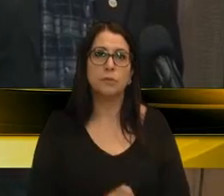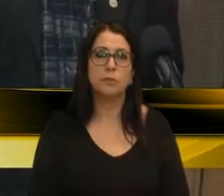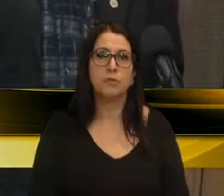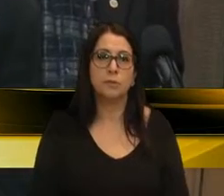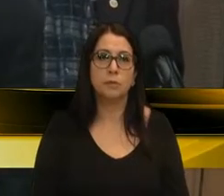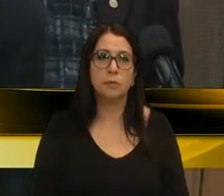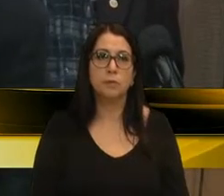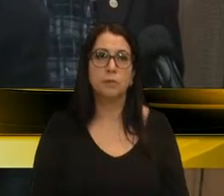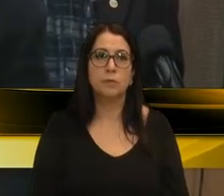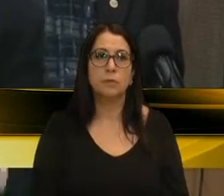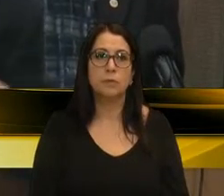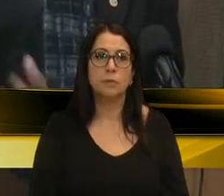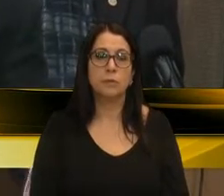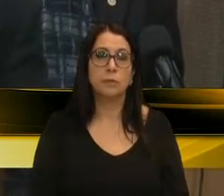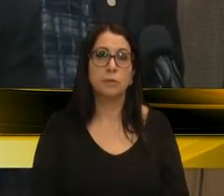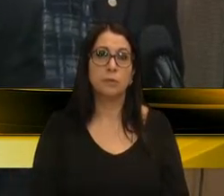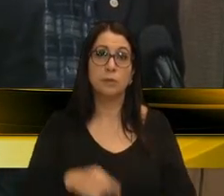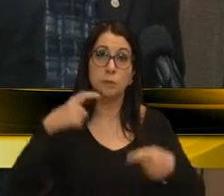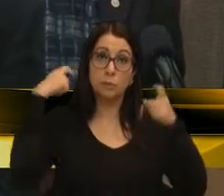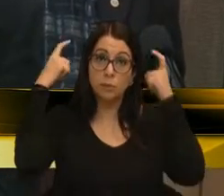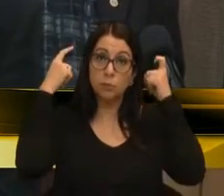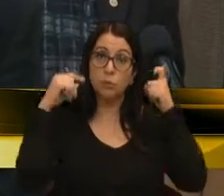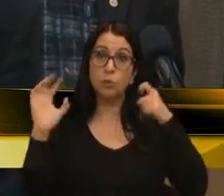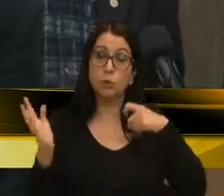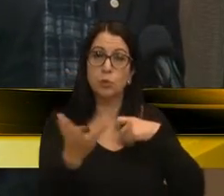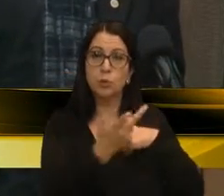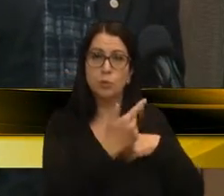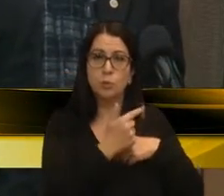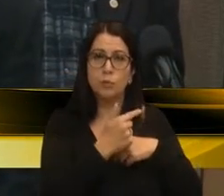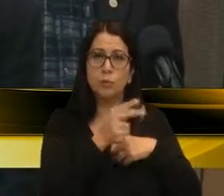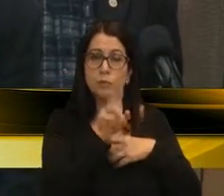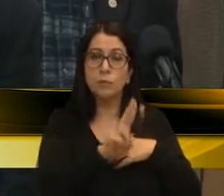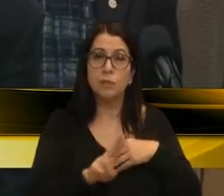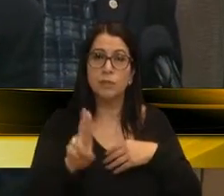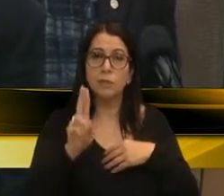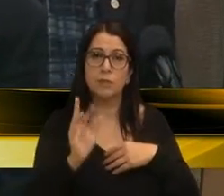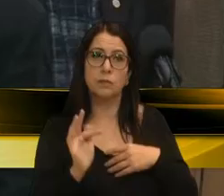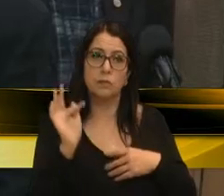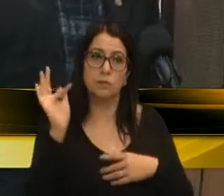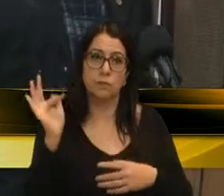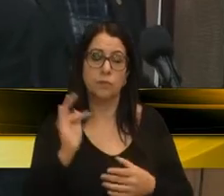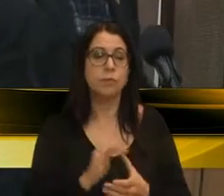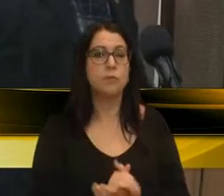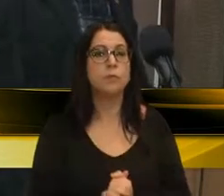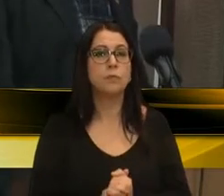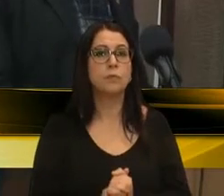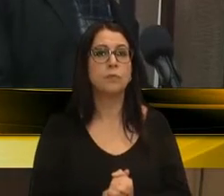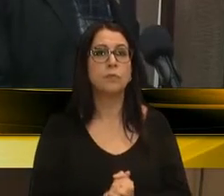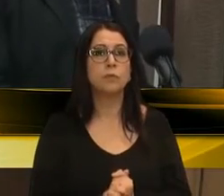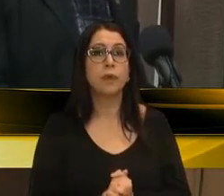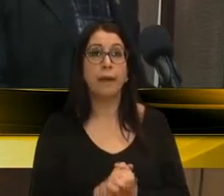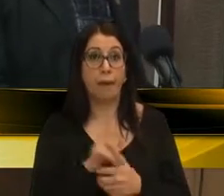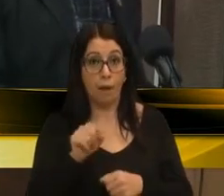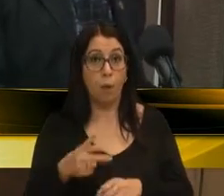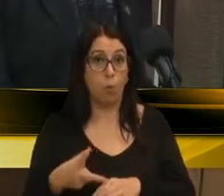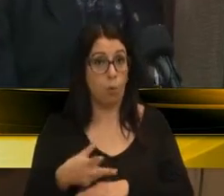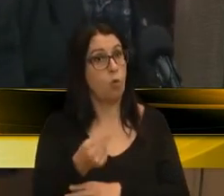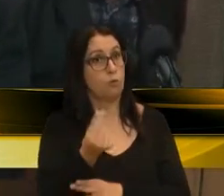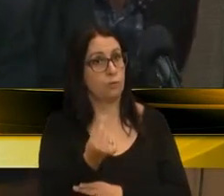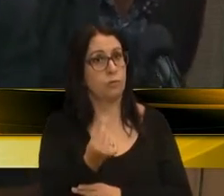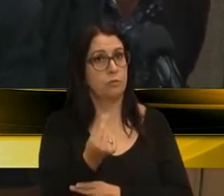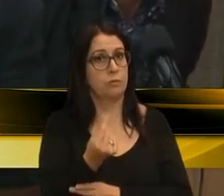é uma das preocupações dos Institutos, das Universidades Federais, é o corte